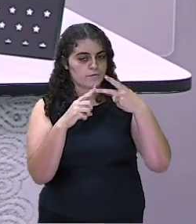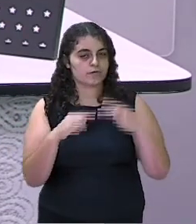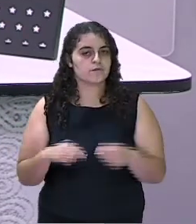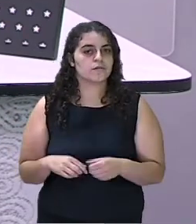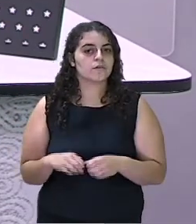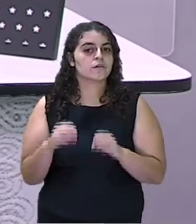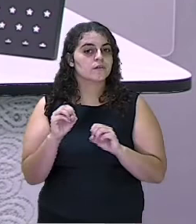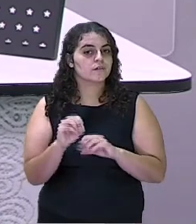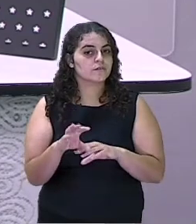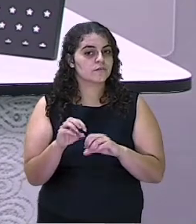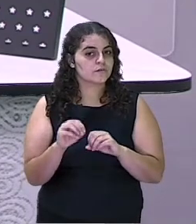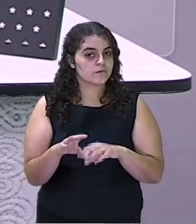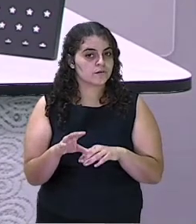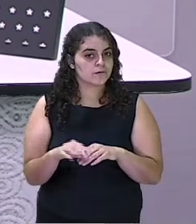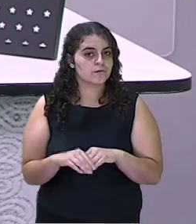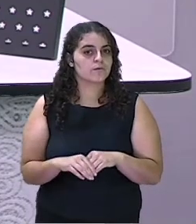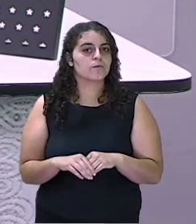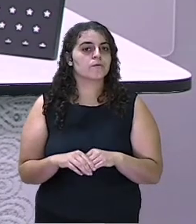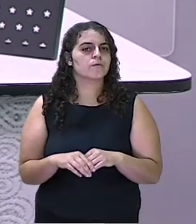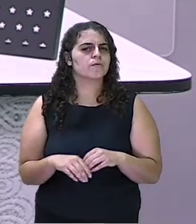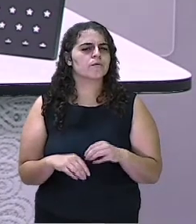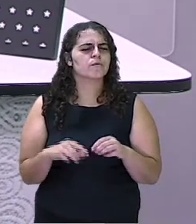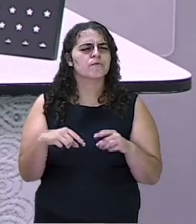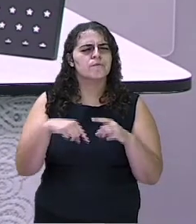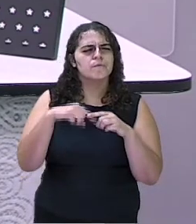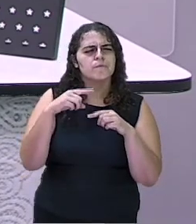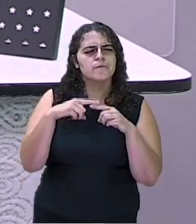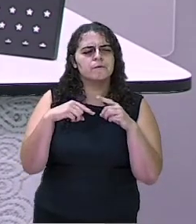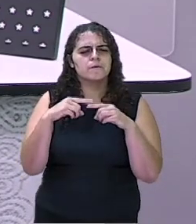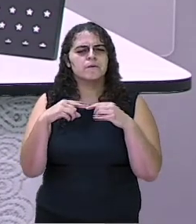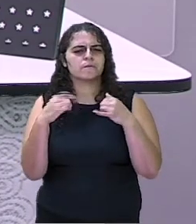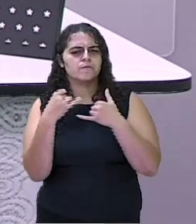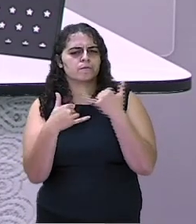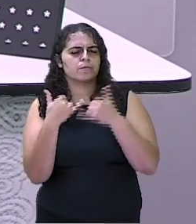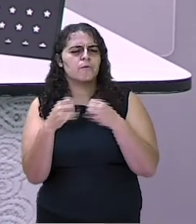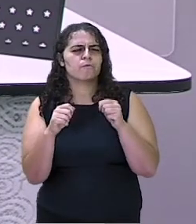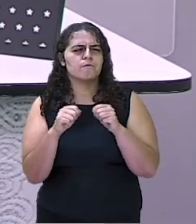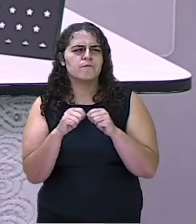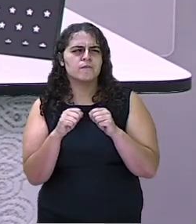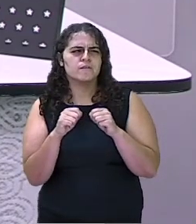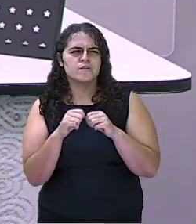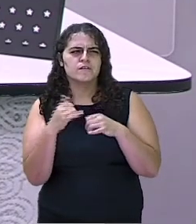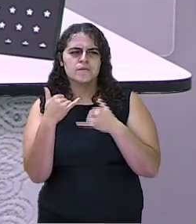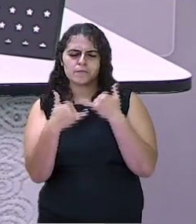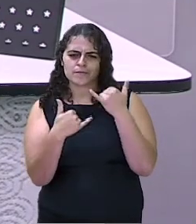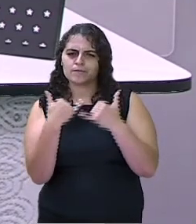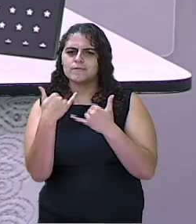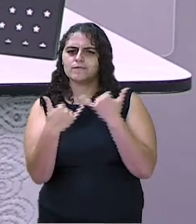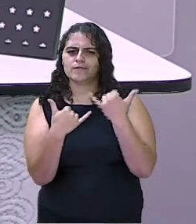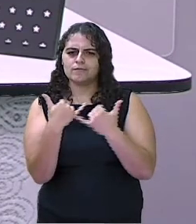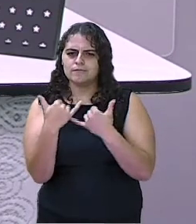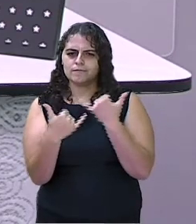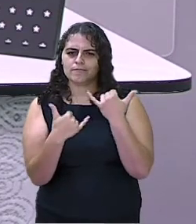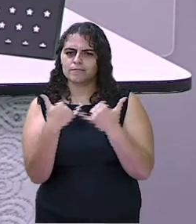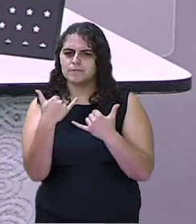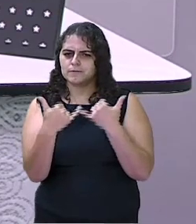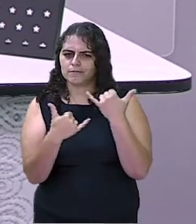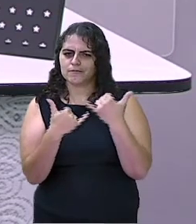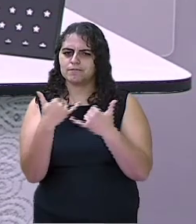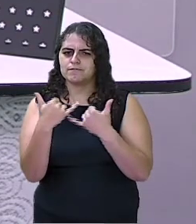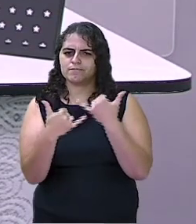2 ensinou construir um brinquedo ou fazer uma brincadeira? Fazer uma